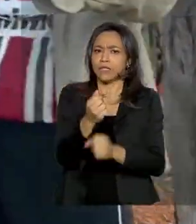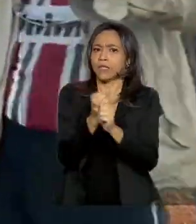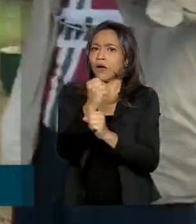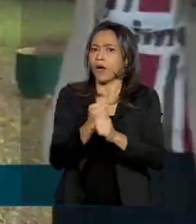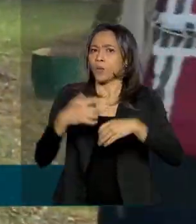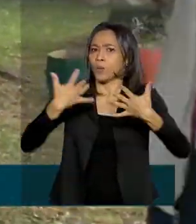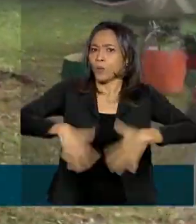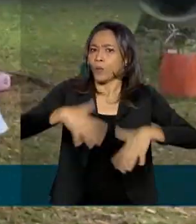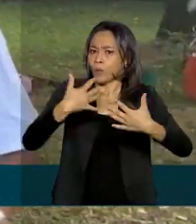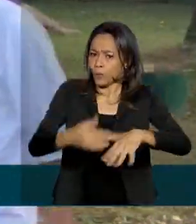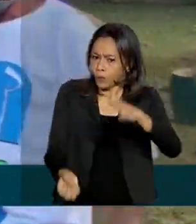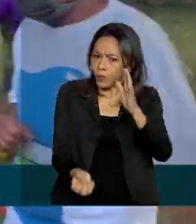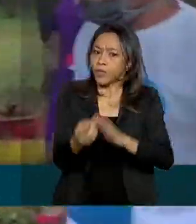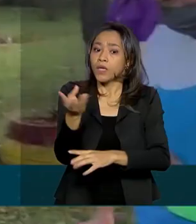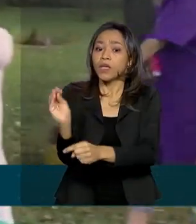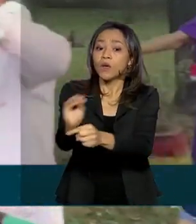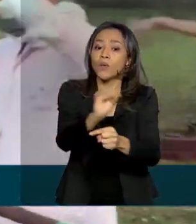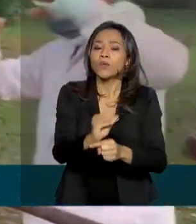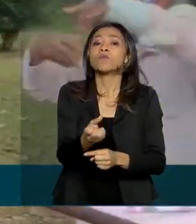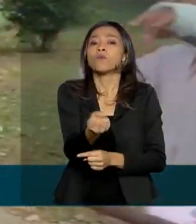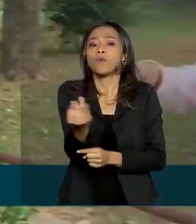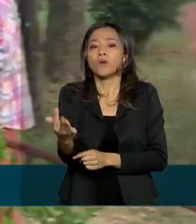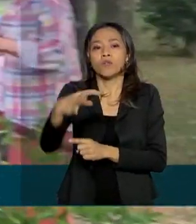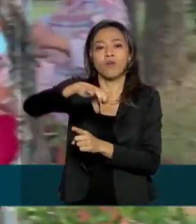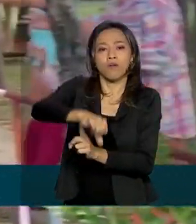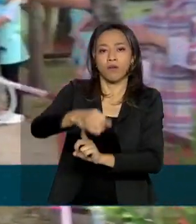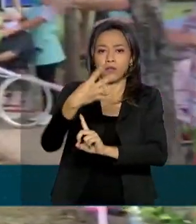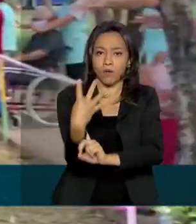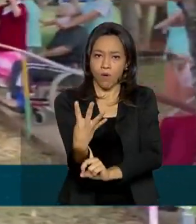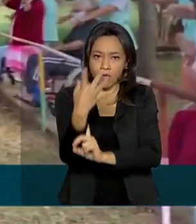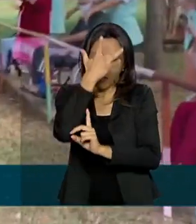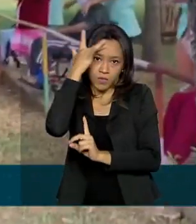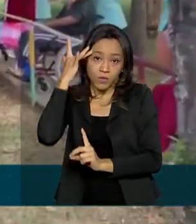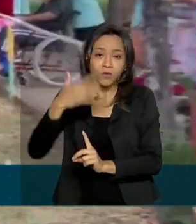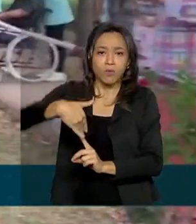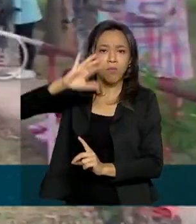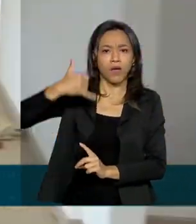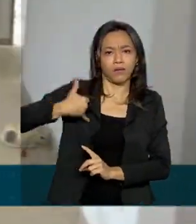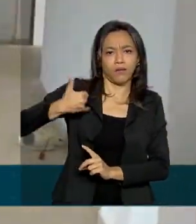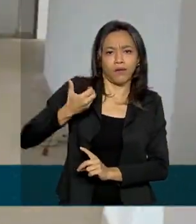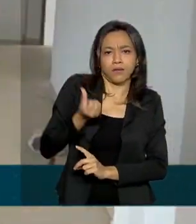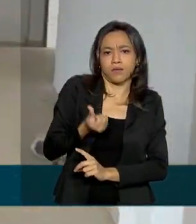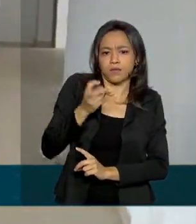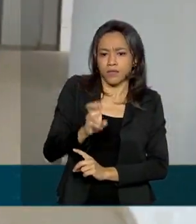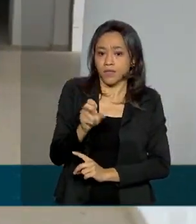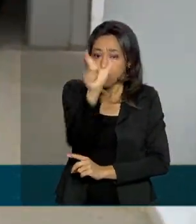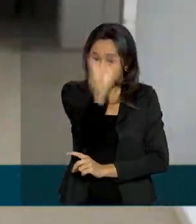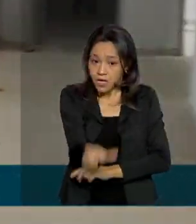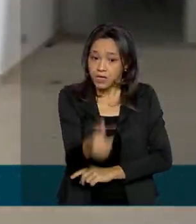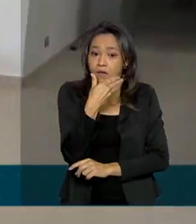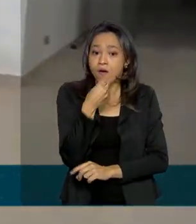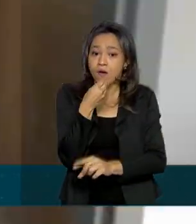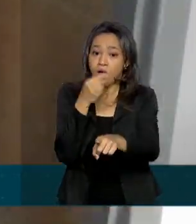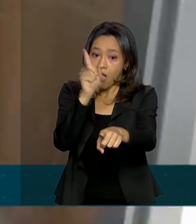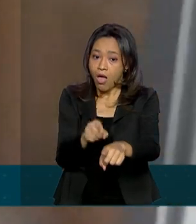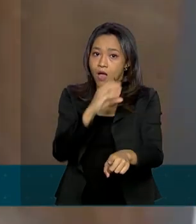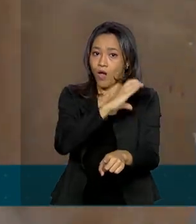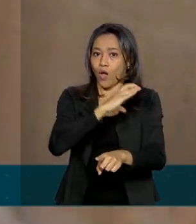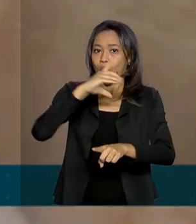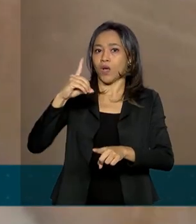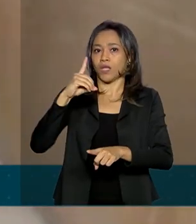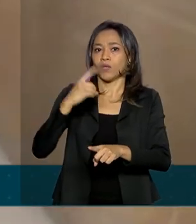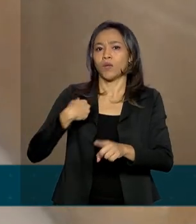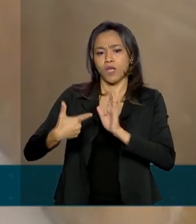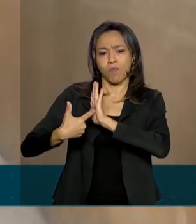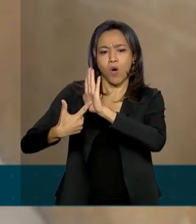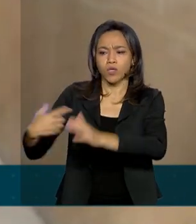Distrito Federal, que acolhe 94 pessoas com mais de 65 anos. Paulo é um dos coordenadores do local e mostra a